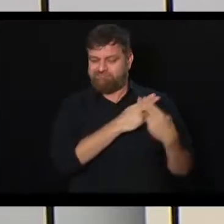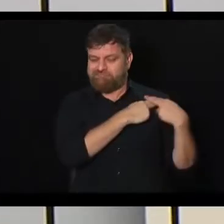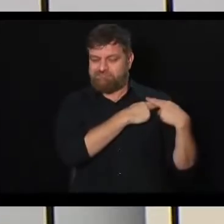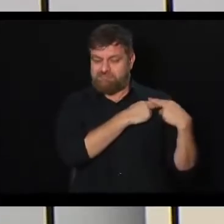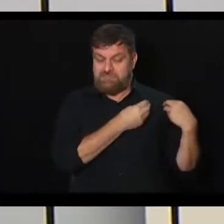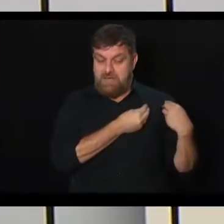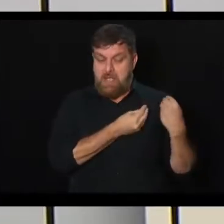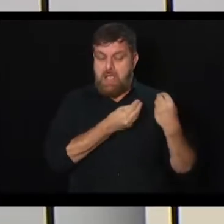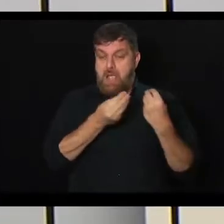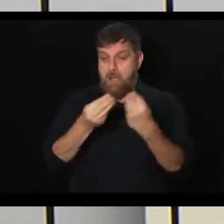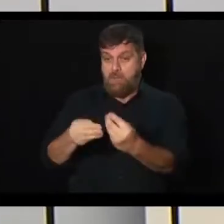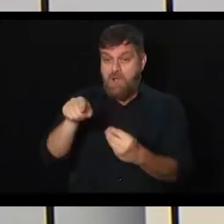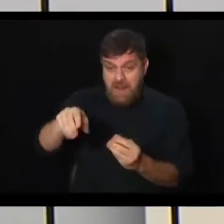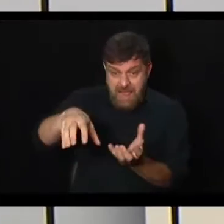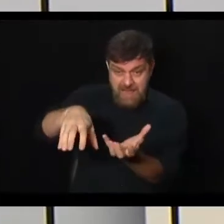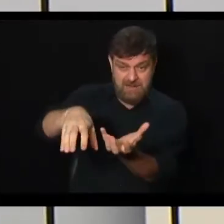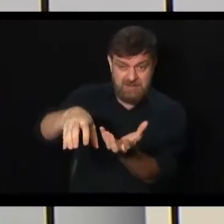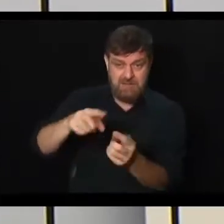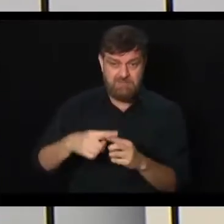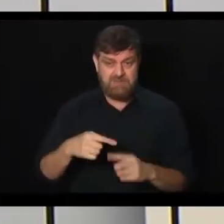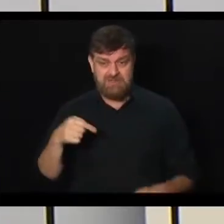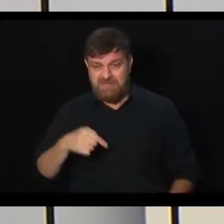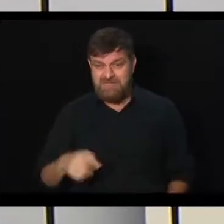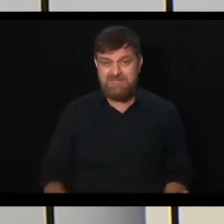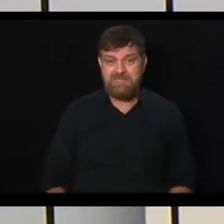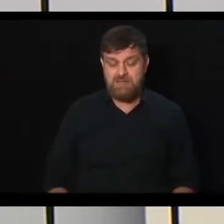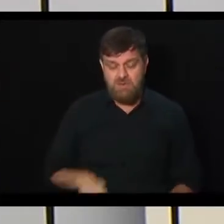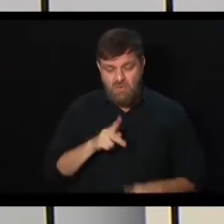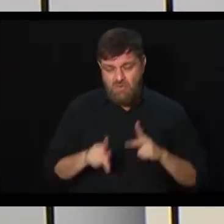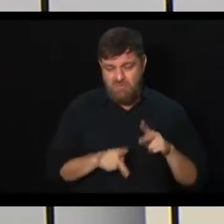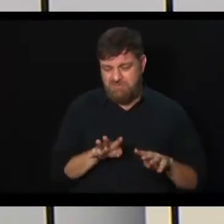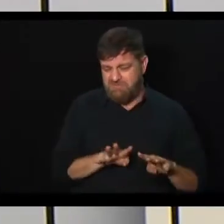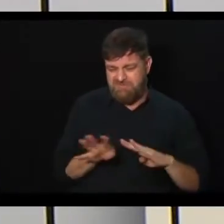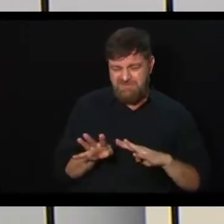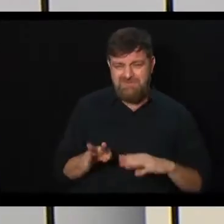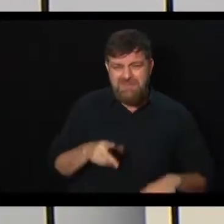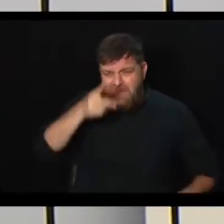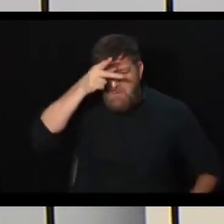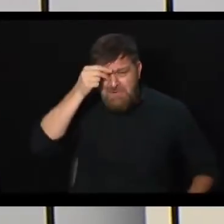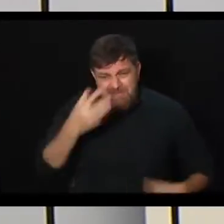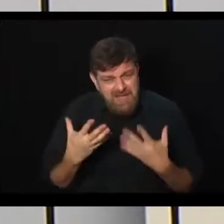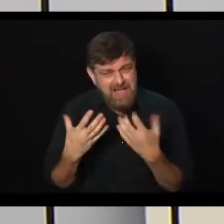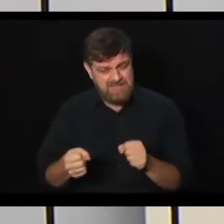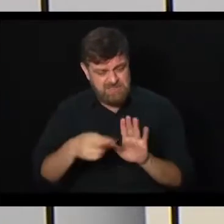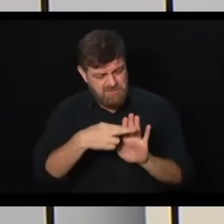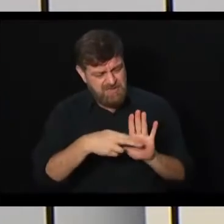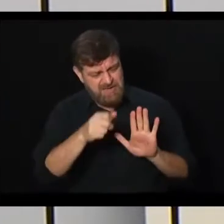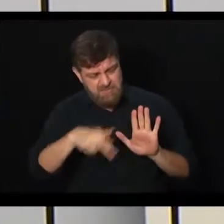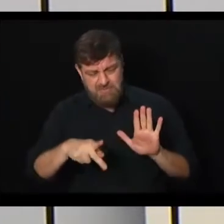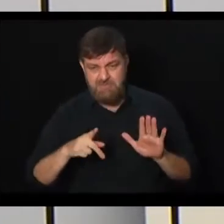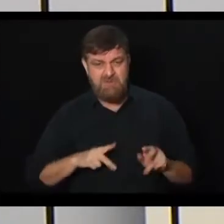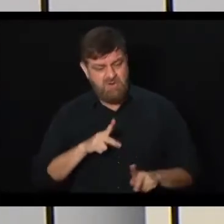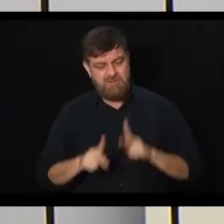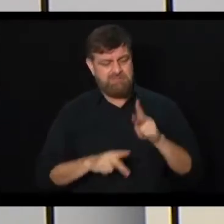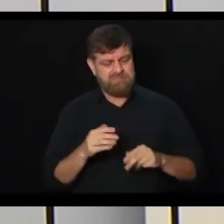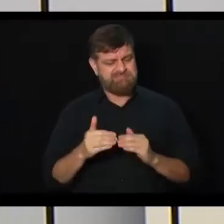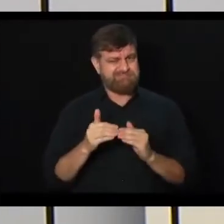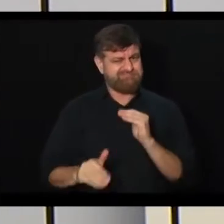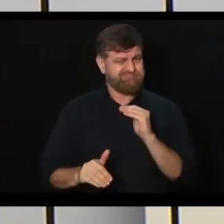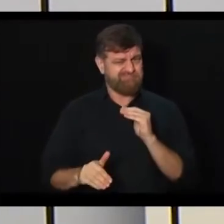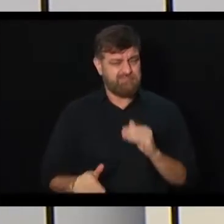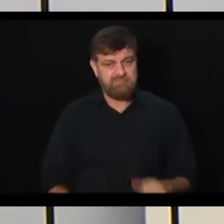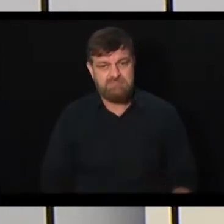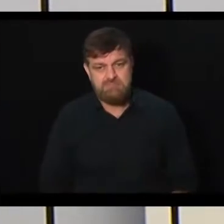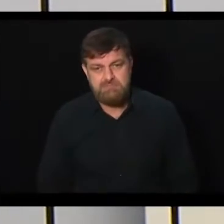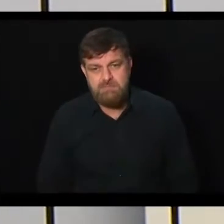Senado fazer, porque eles não querem arcar com o custo político dessa reforma, que é uma reforma impopular. E só comentar uma